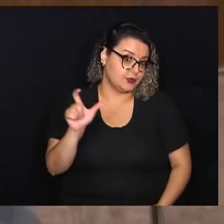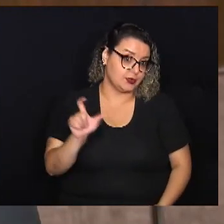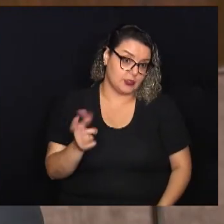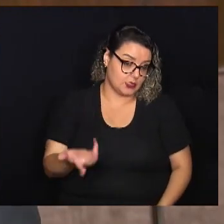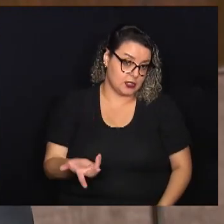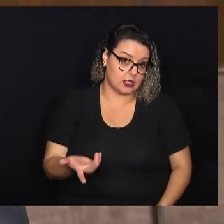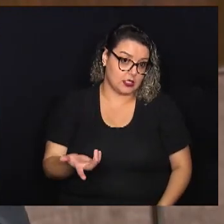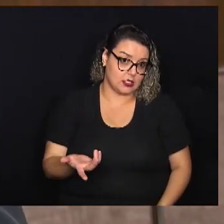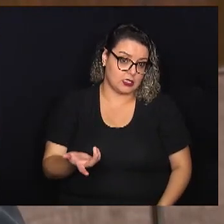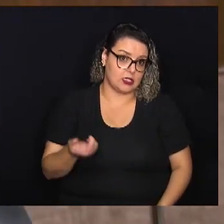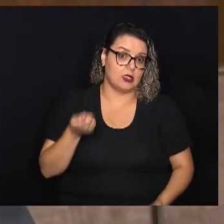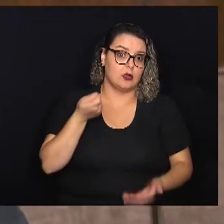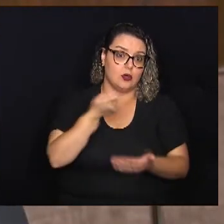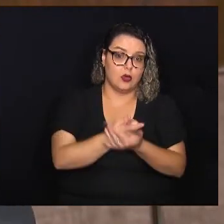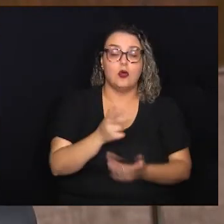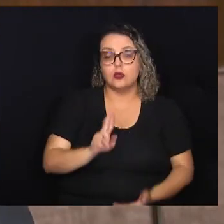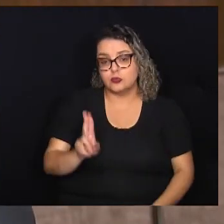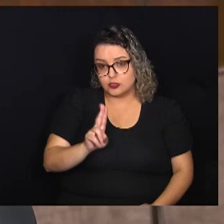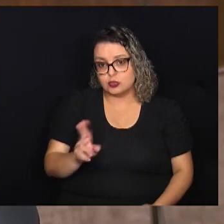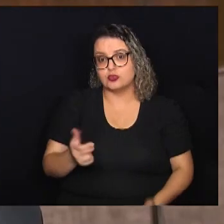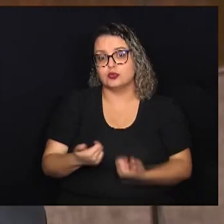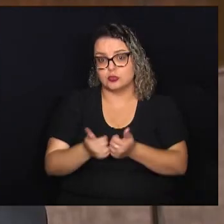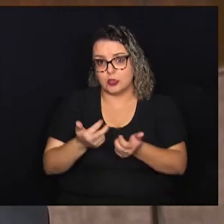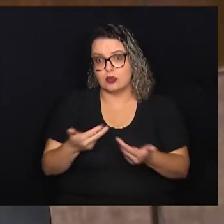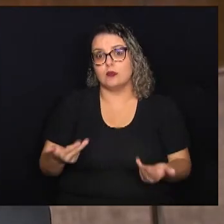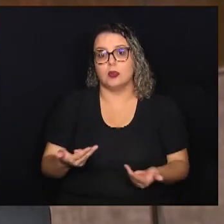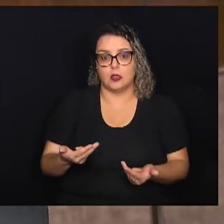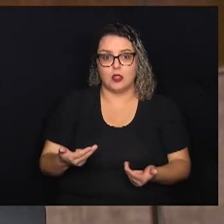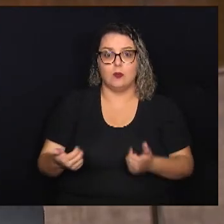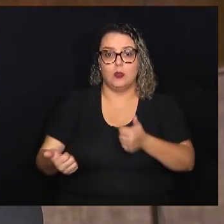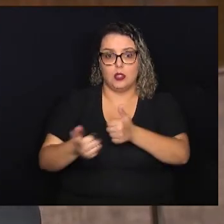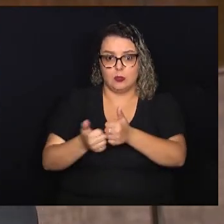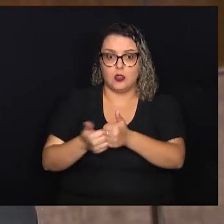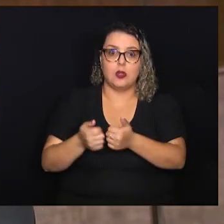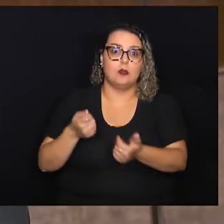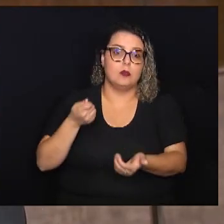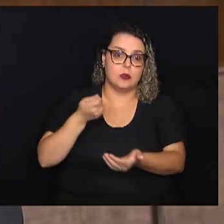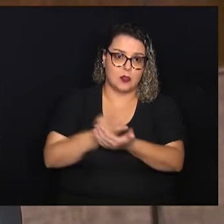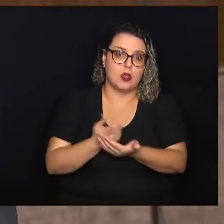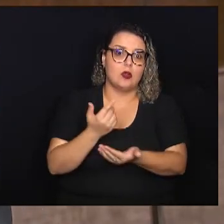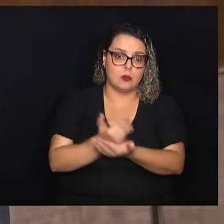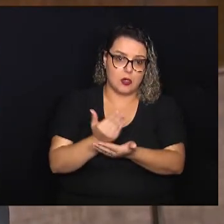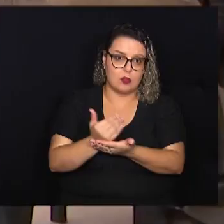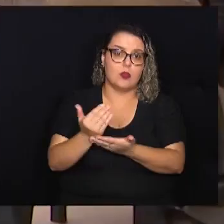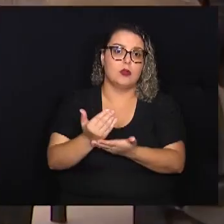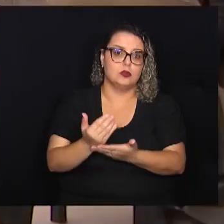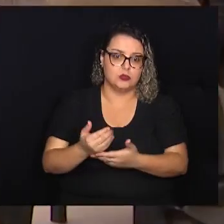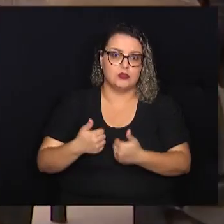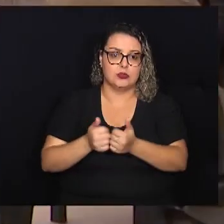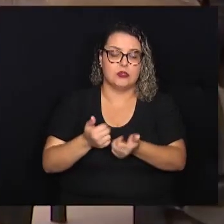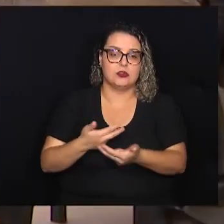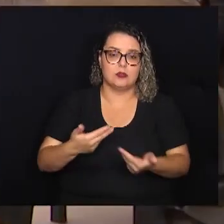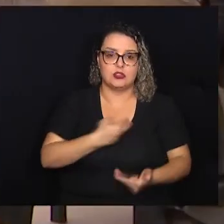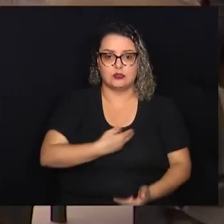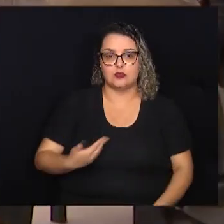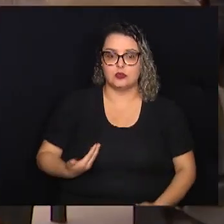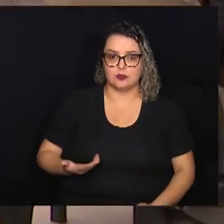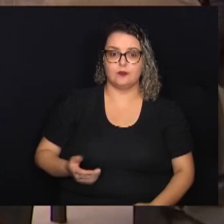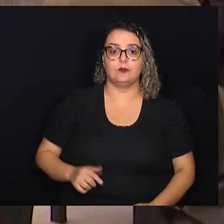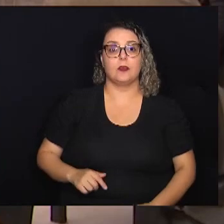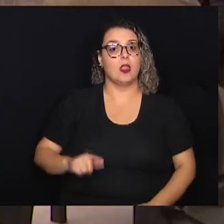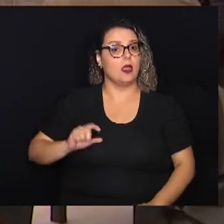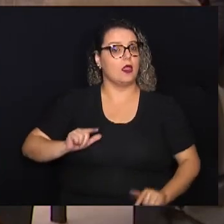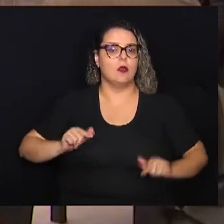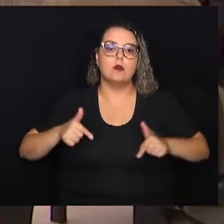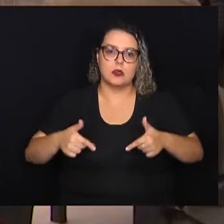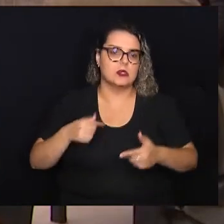ele poderá utilizar, então, o cartão por aproximação para pagamento do transporte público. Essa é uma das bandeiras que eu sempre lutei